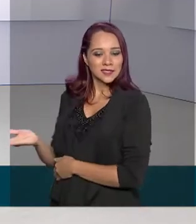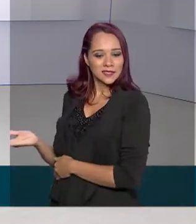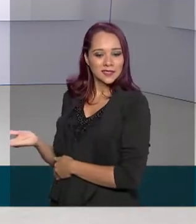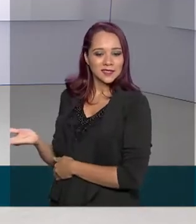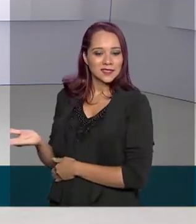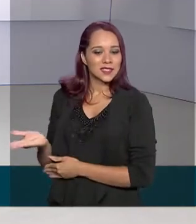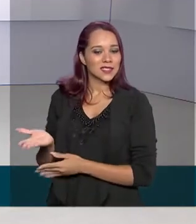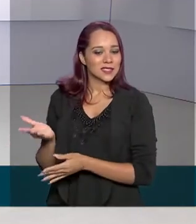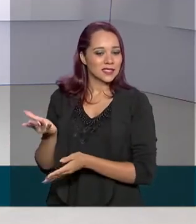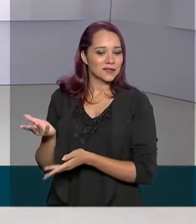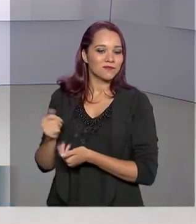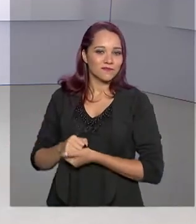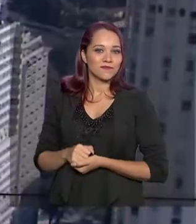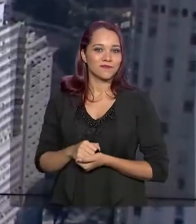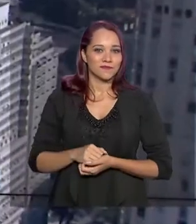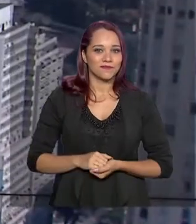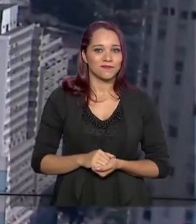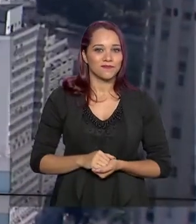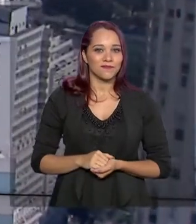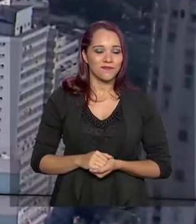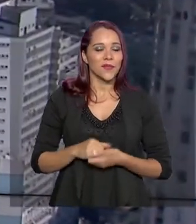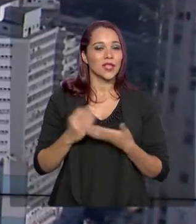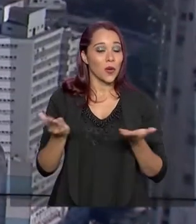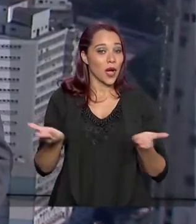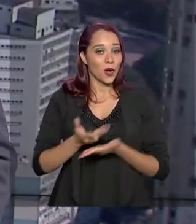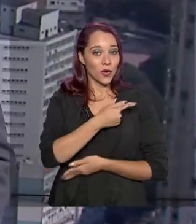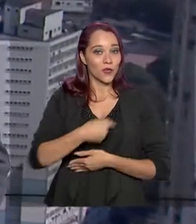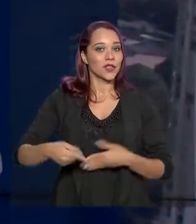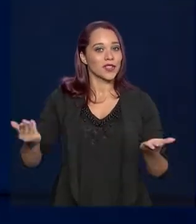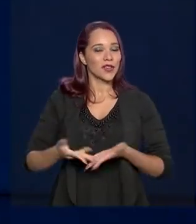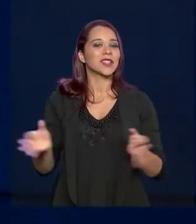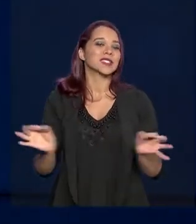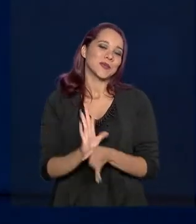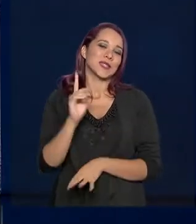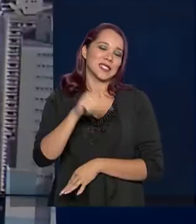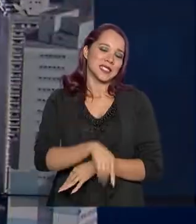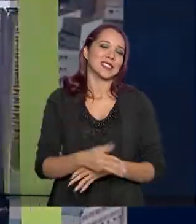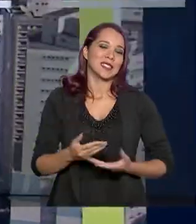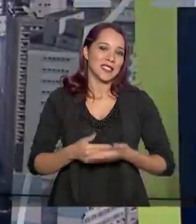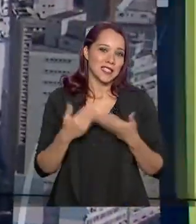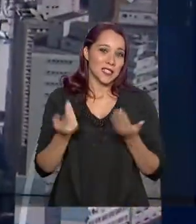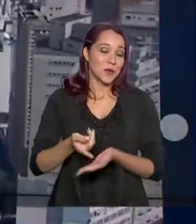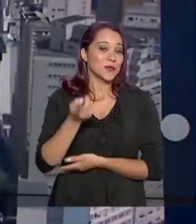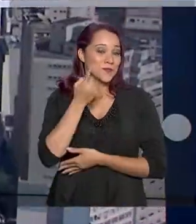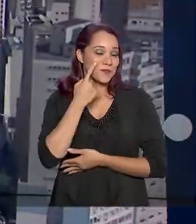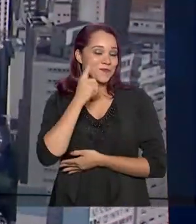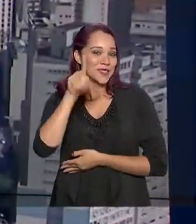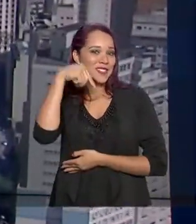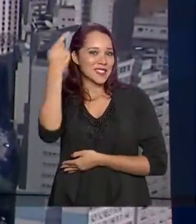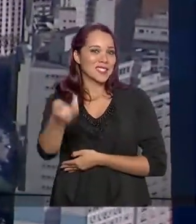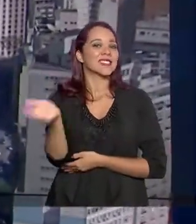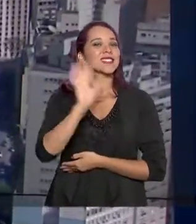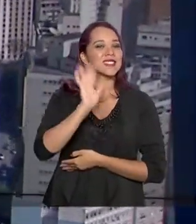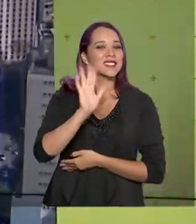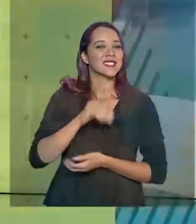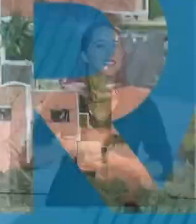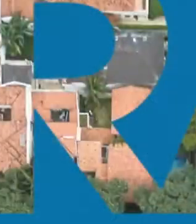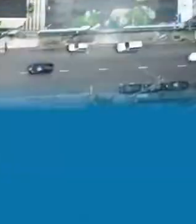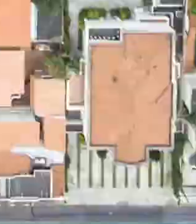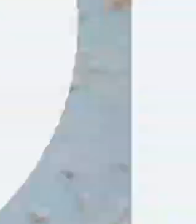Pecuária e Abastecimento. Esta edição do Governo agora termina aqui. Nós nos vemos na próxima edição. Até lá!